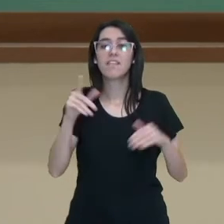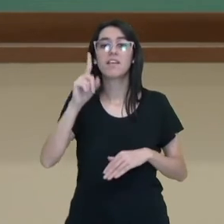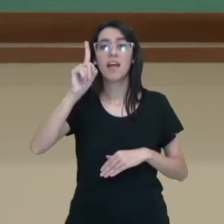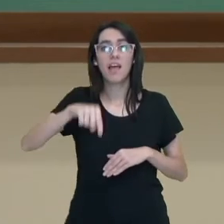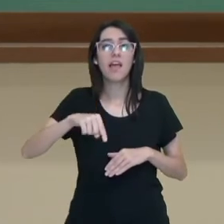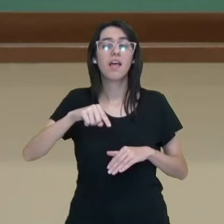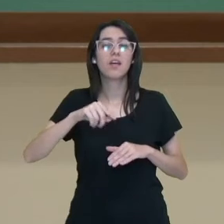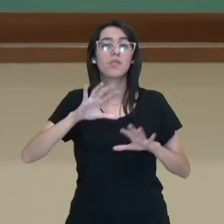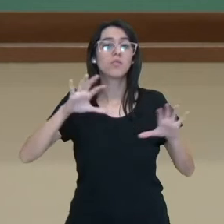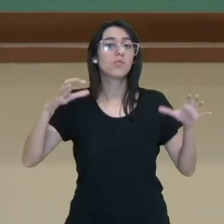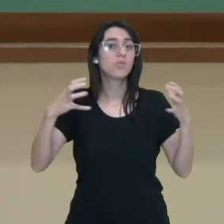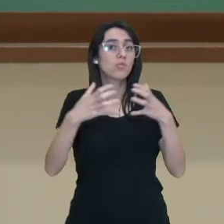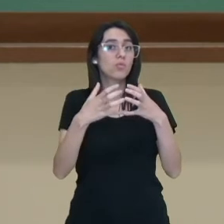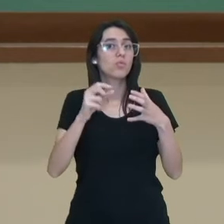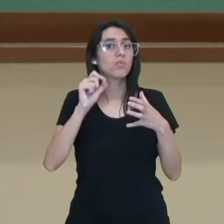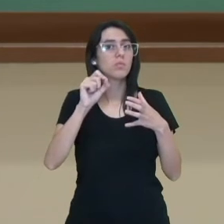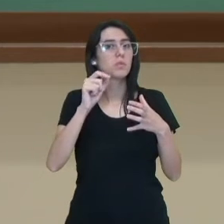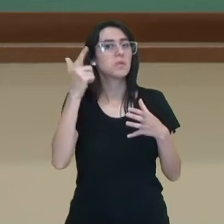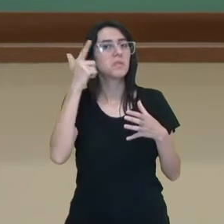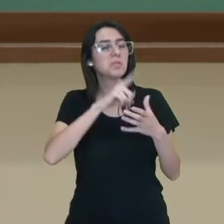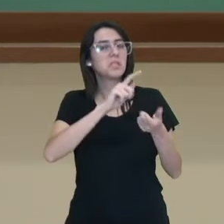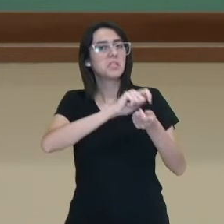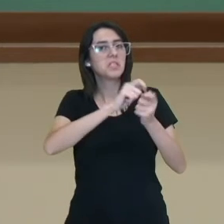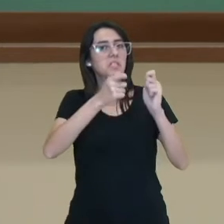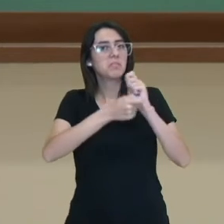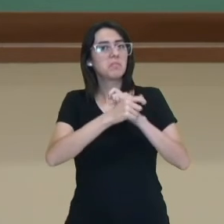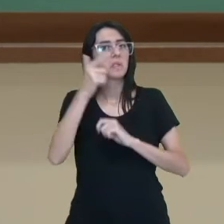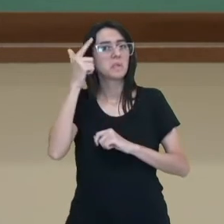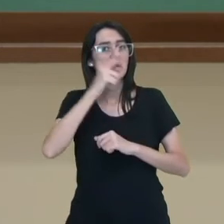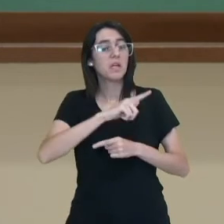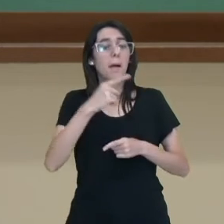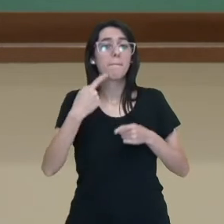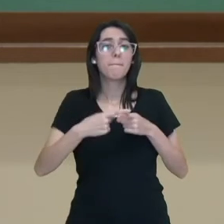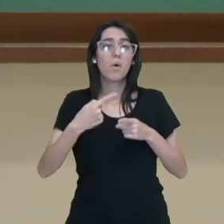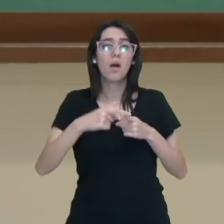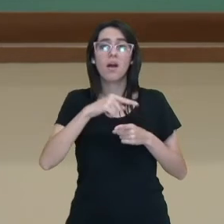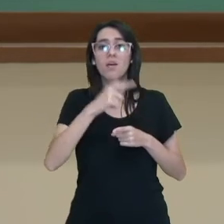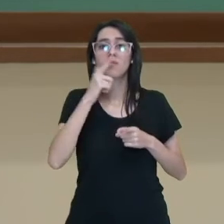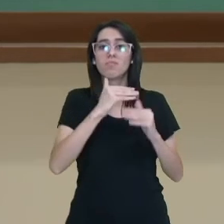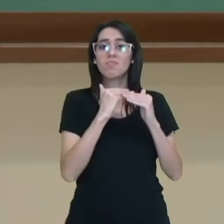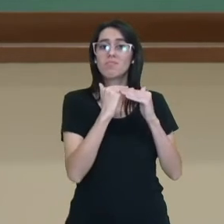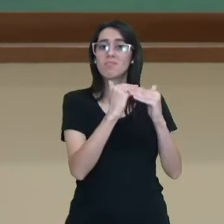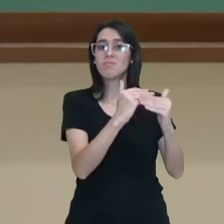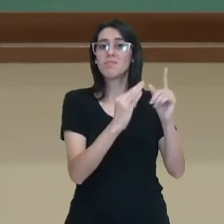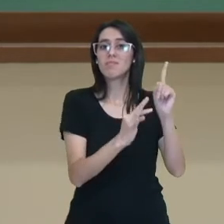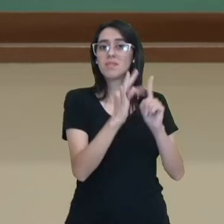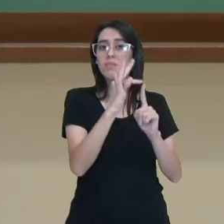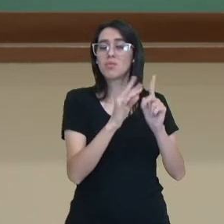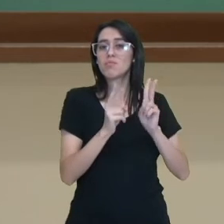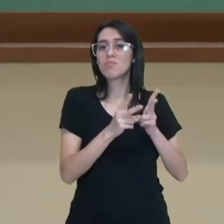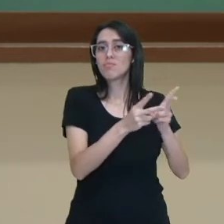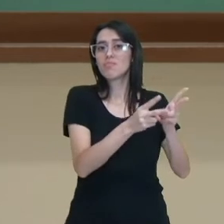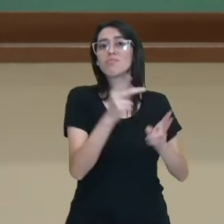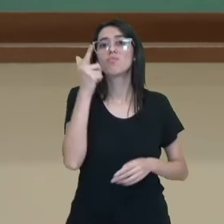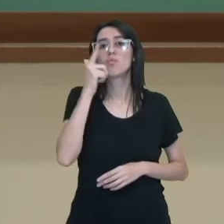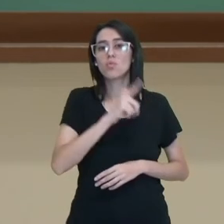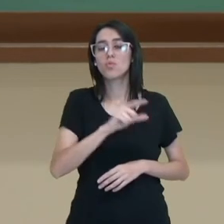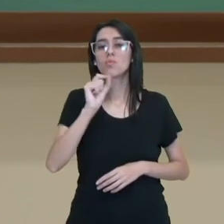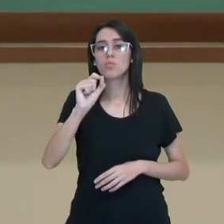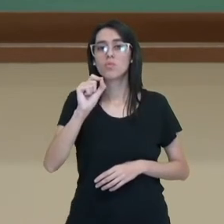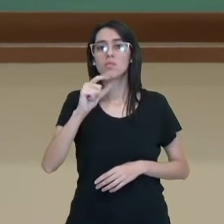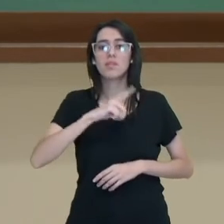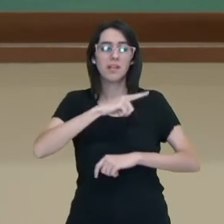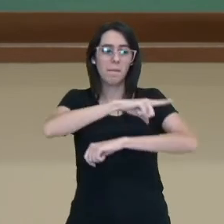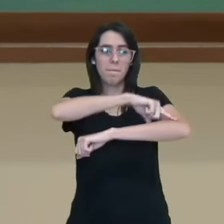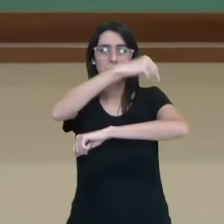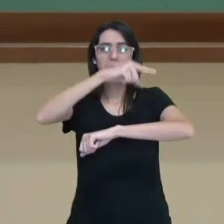que, né, melhor se adaptou a vários ambientes. Por quê? Porque consegue manter a temperatura constante com o auxílio da presença das